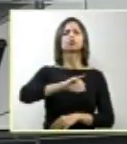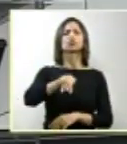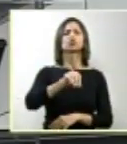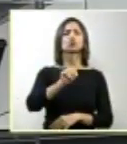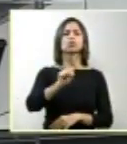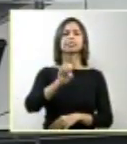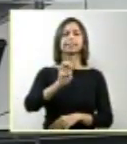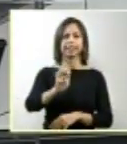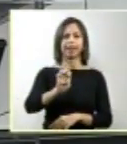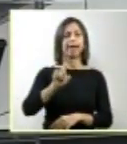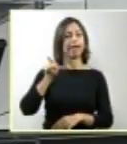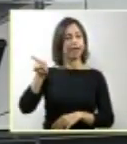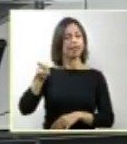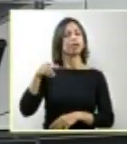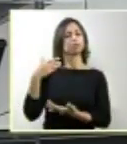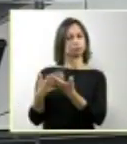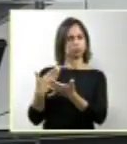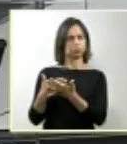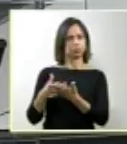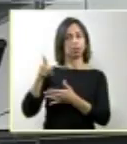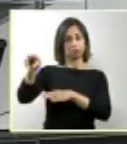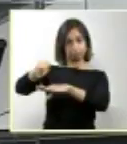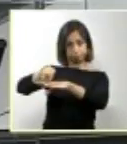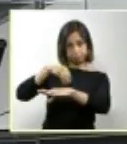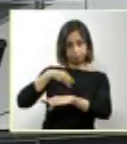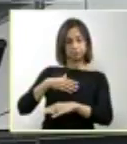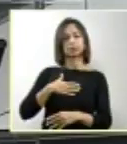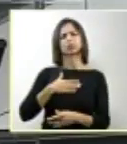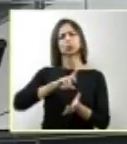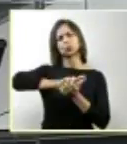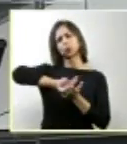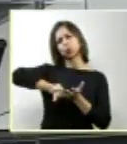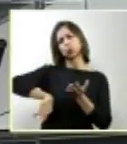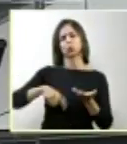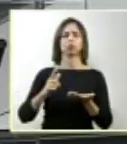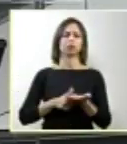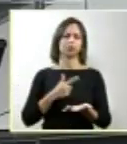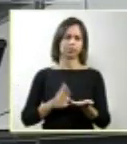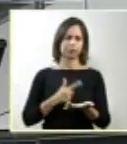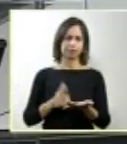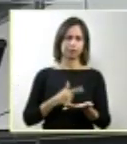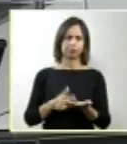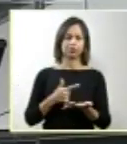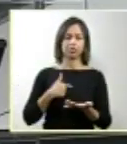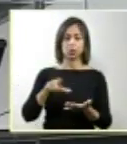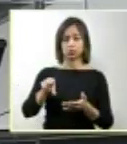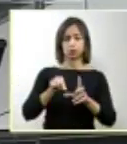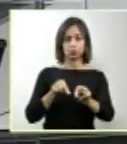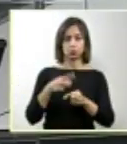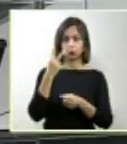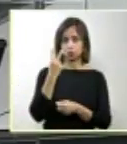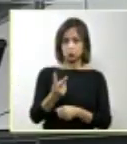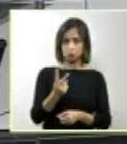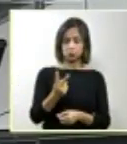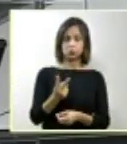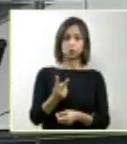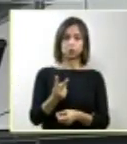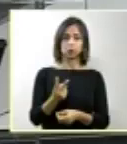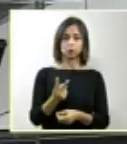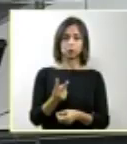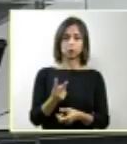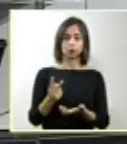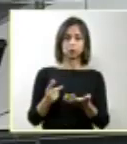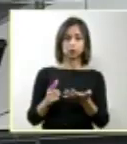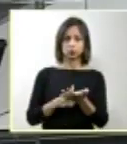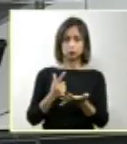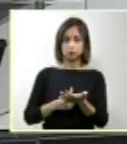eu, que não sou jurista, vários e vários livros e eu só selecionei duas partes